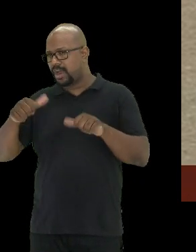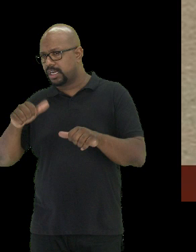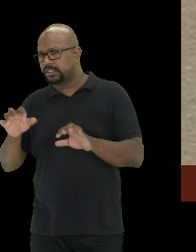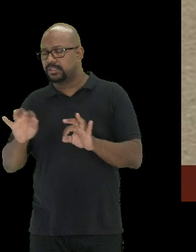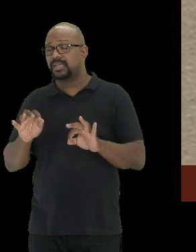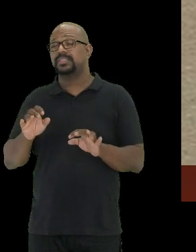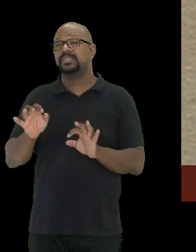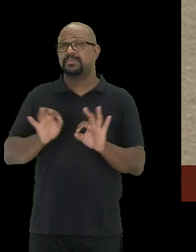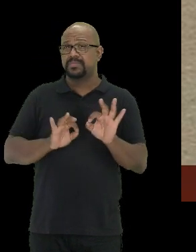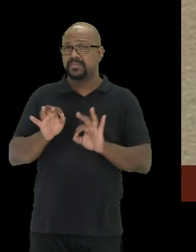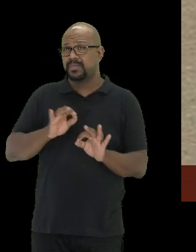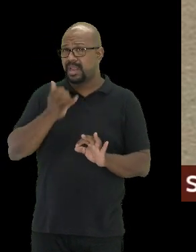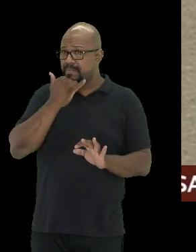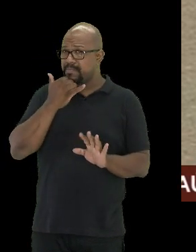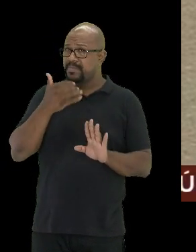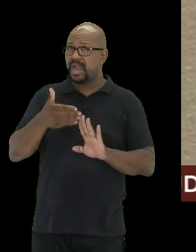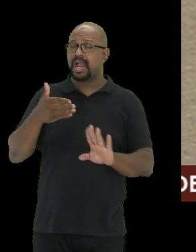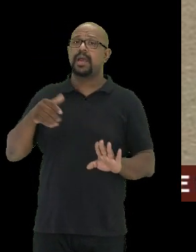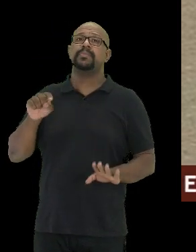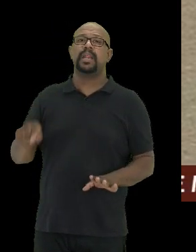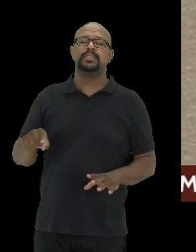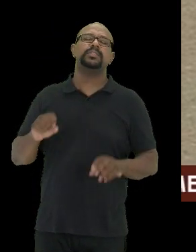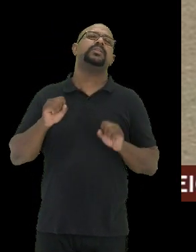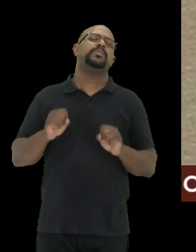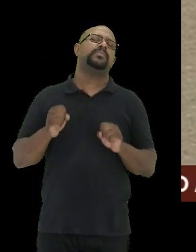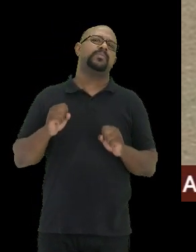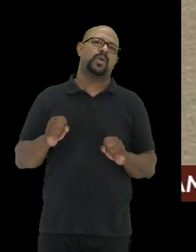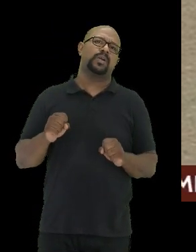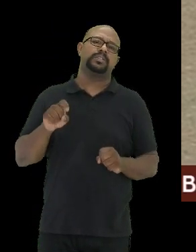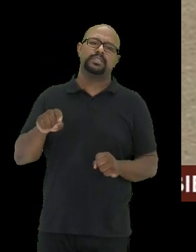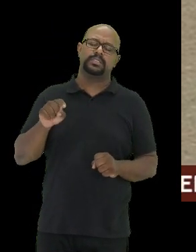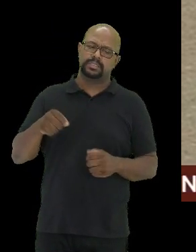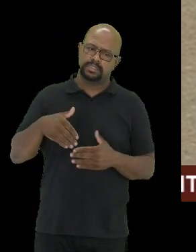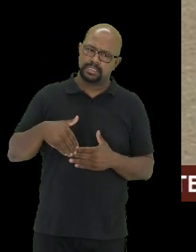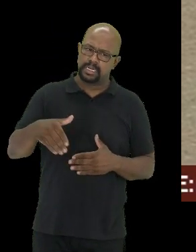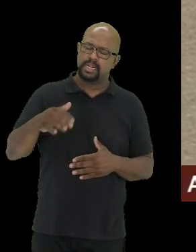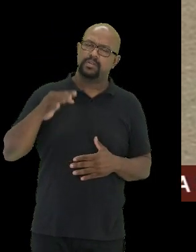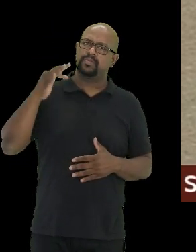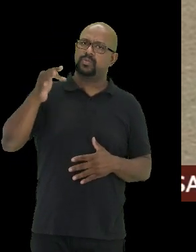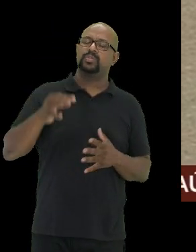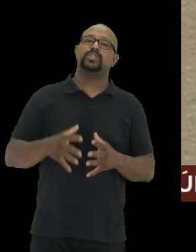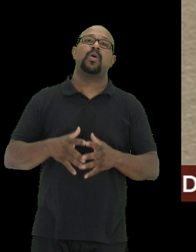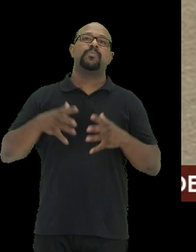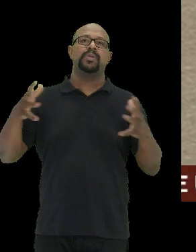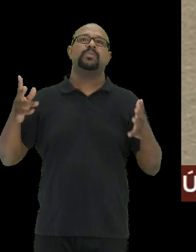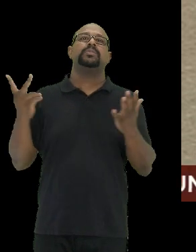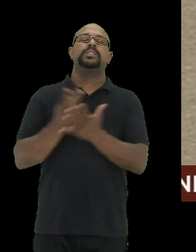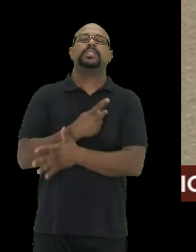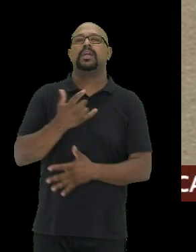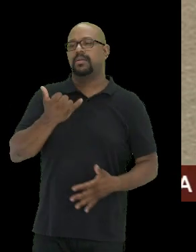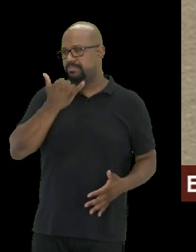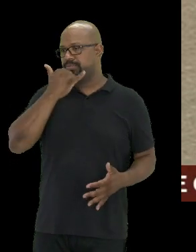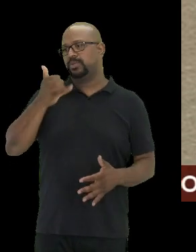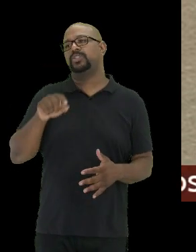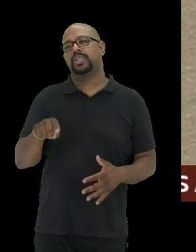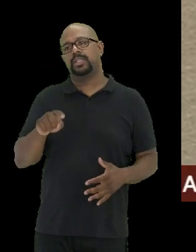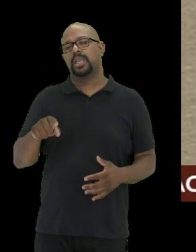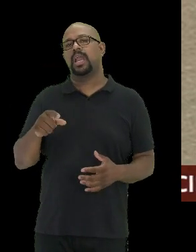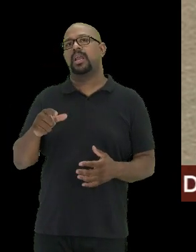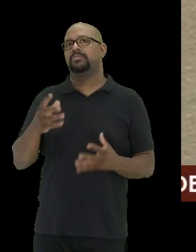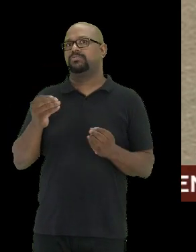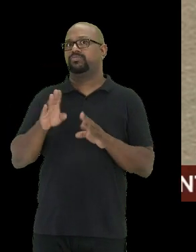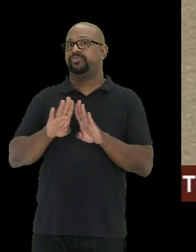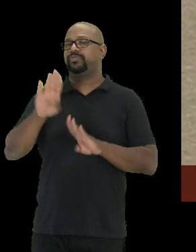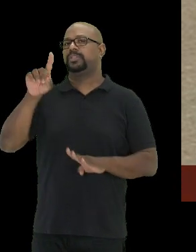preparar para isso, a gente pode estar à frente de um aumento de casos de até exponencial